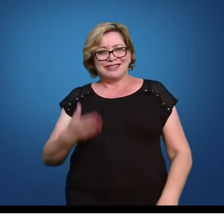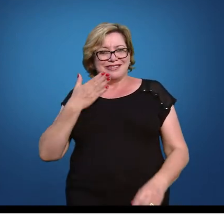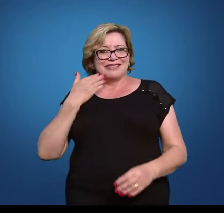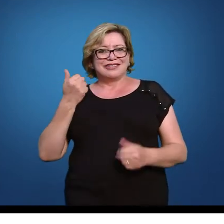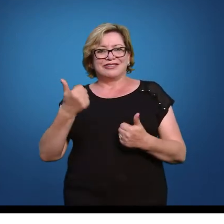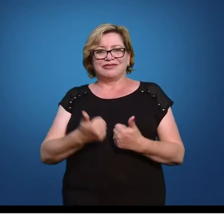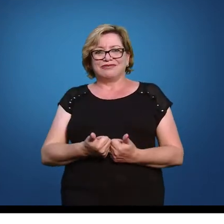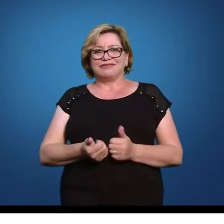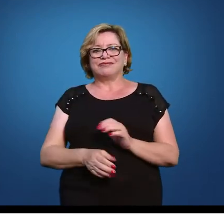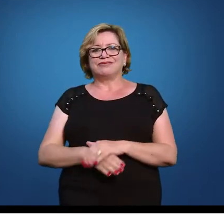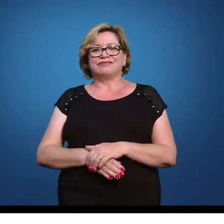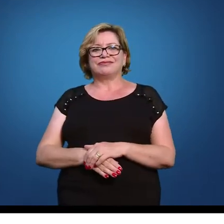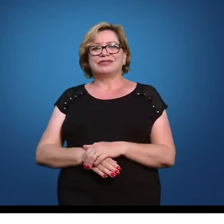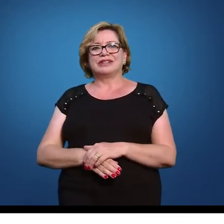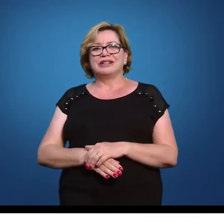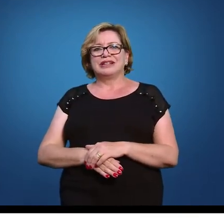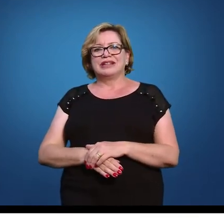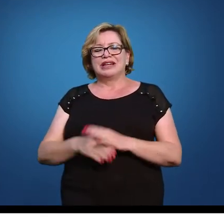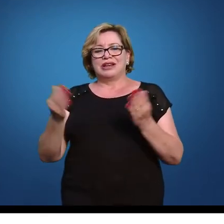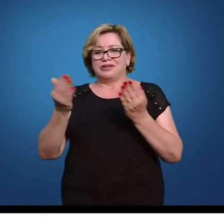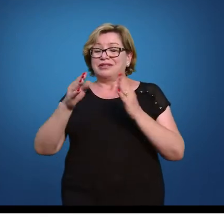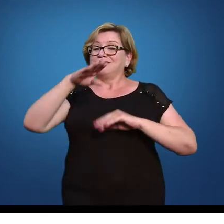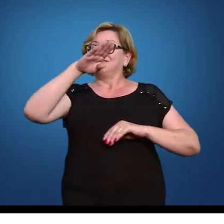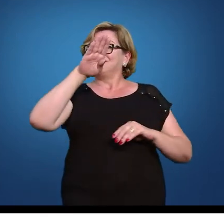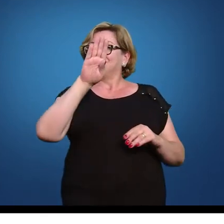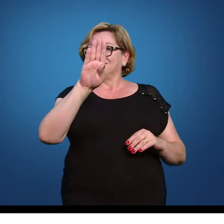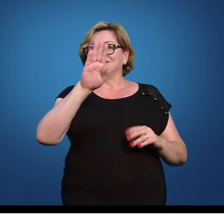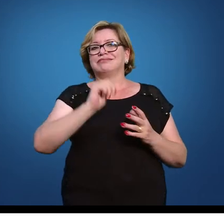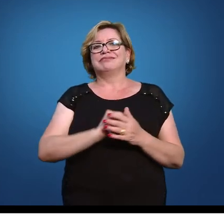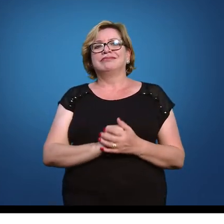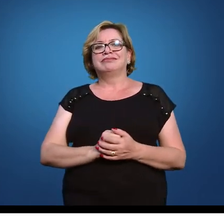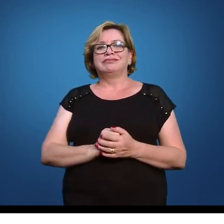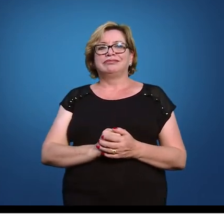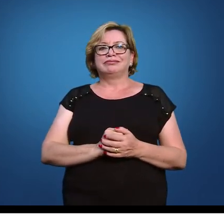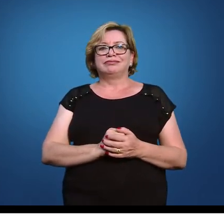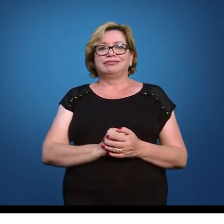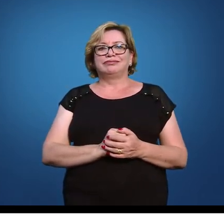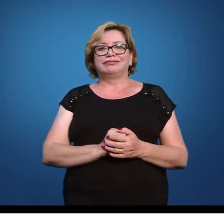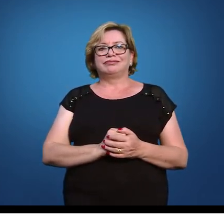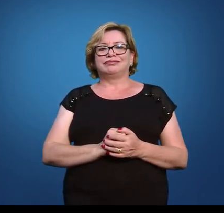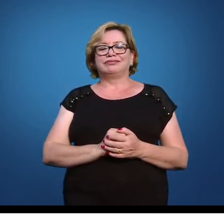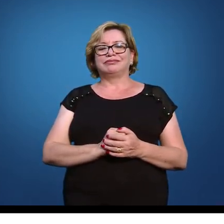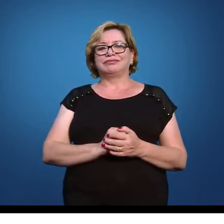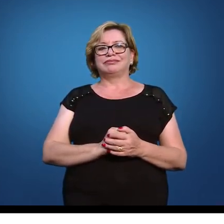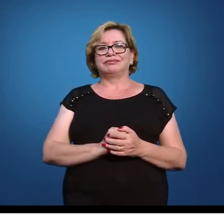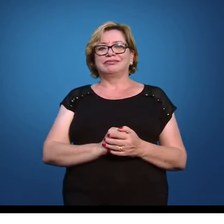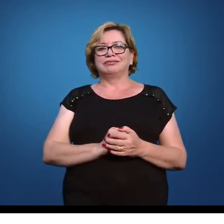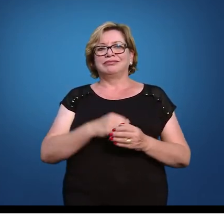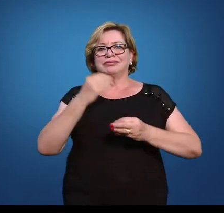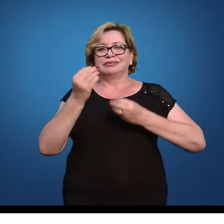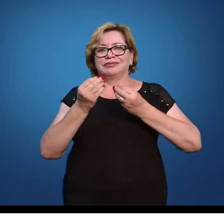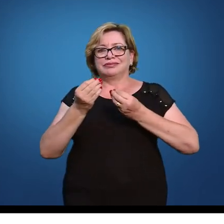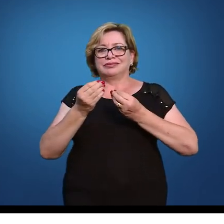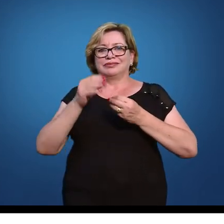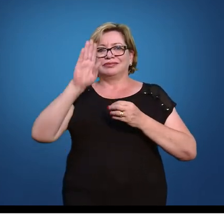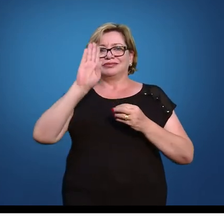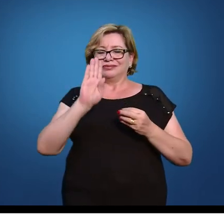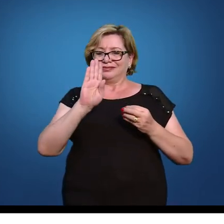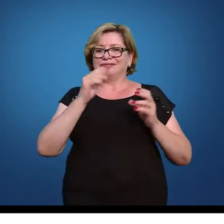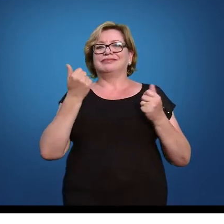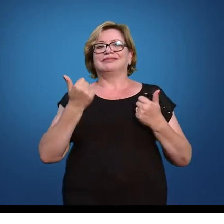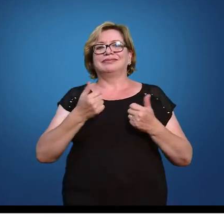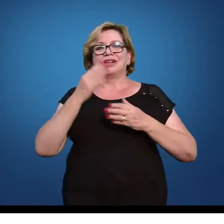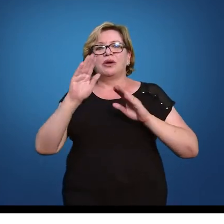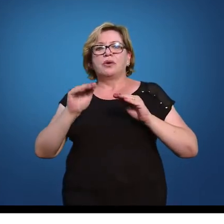pessoal vamos fazer o nosso B agora então continuando lá agora nós vamos para a nossa letra B